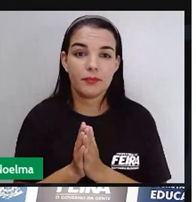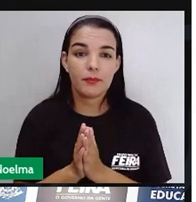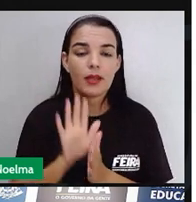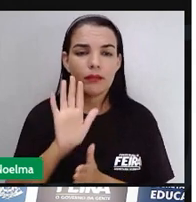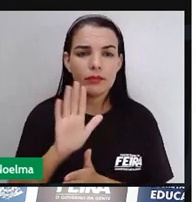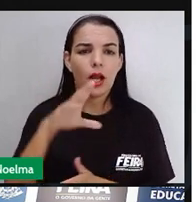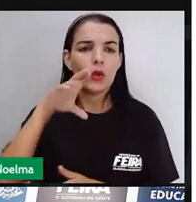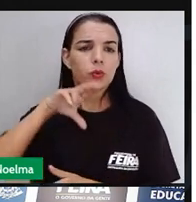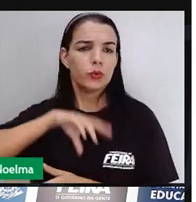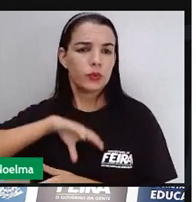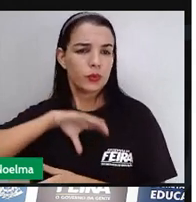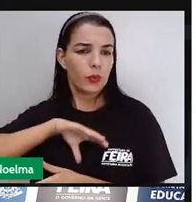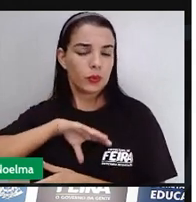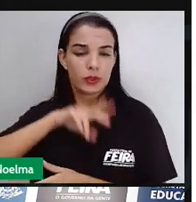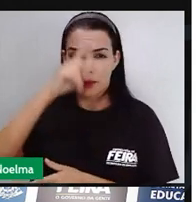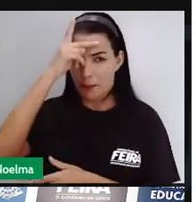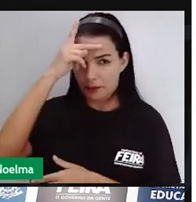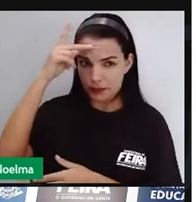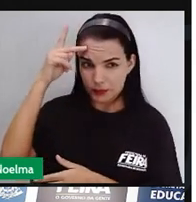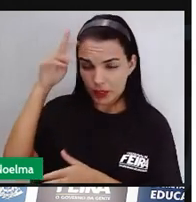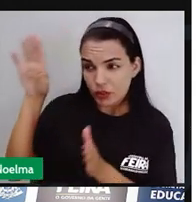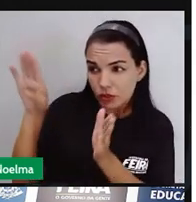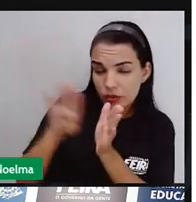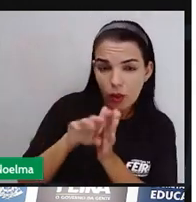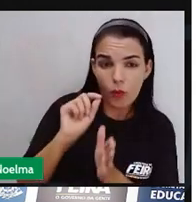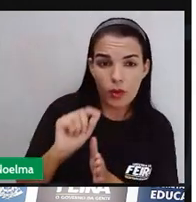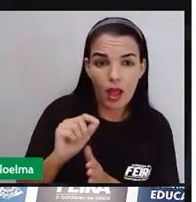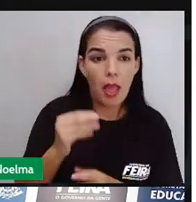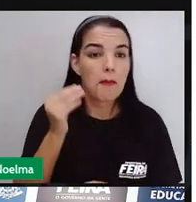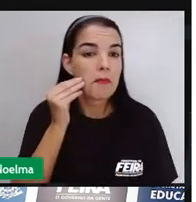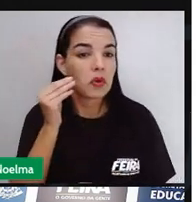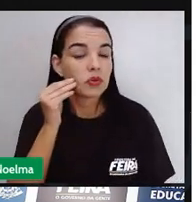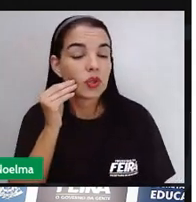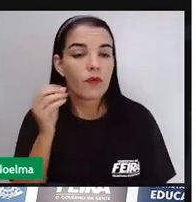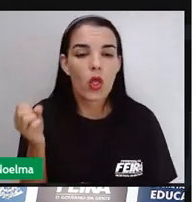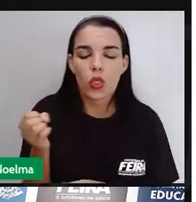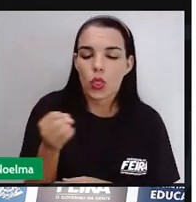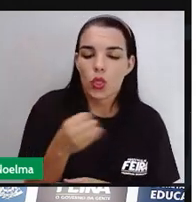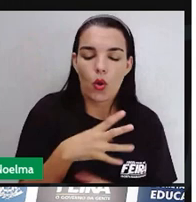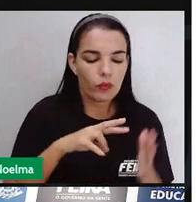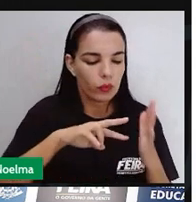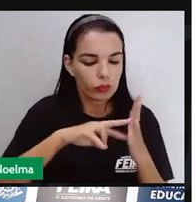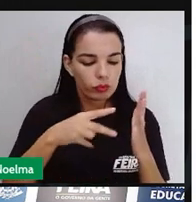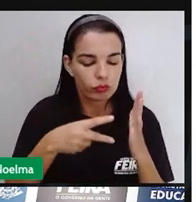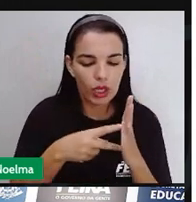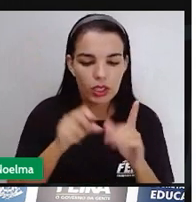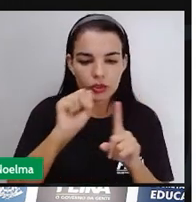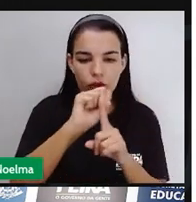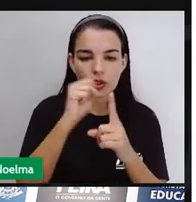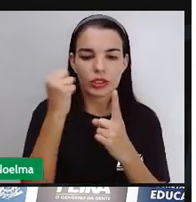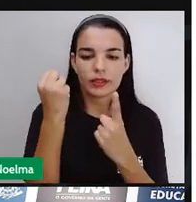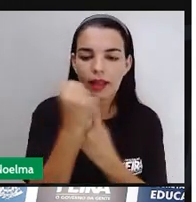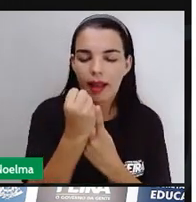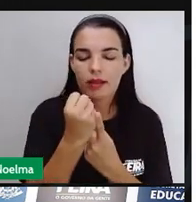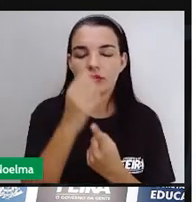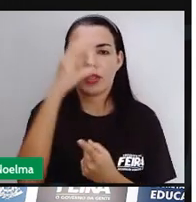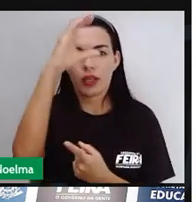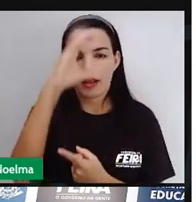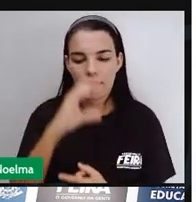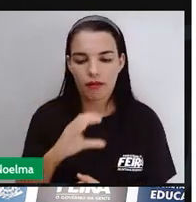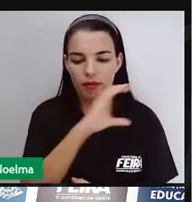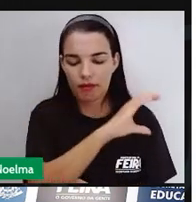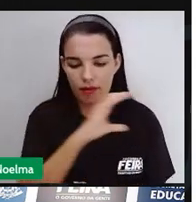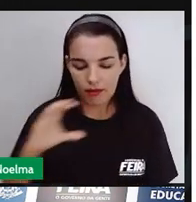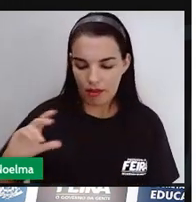Os portugueses, eles introduziram um novo conceito de sociedade, economia e religião, que eram muito diferentes dos costumes dos